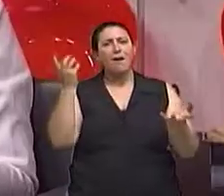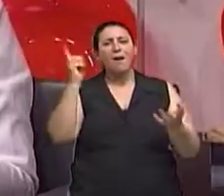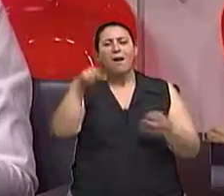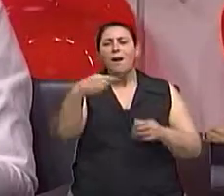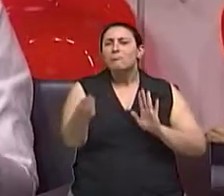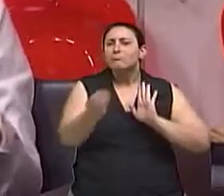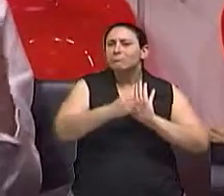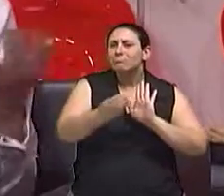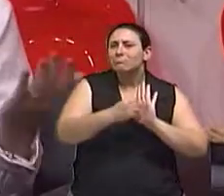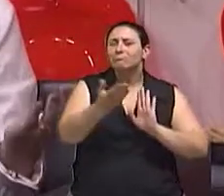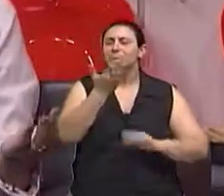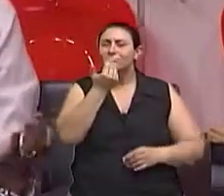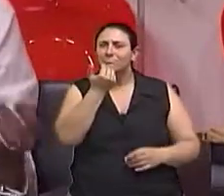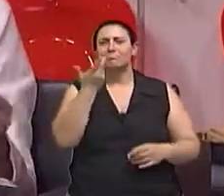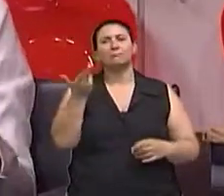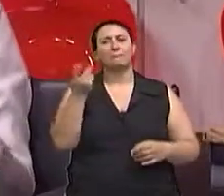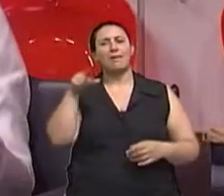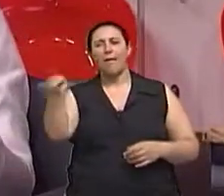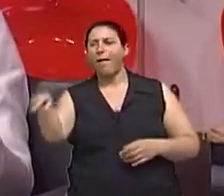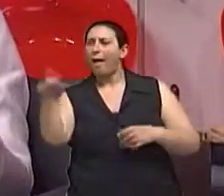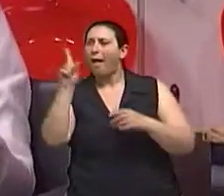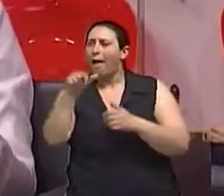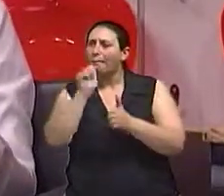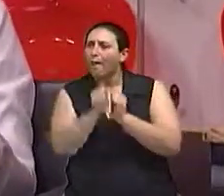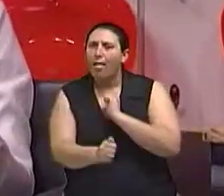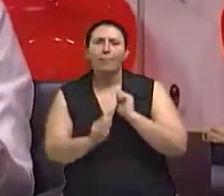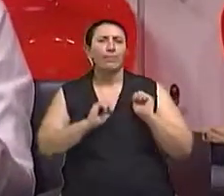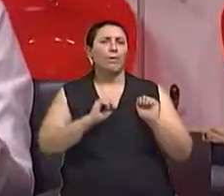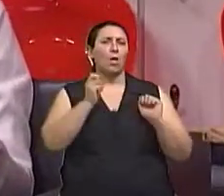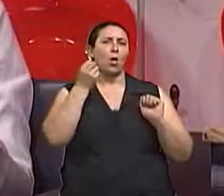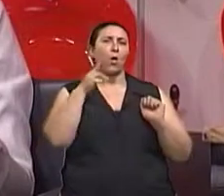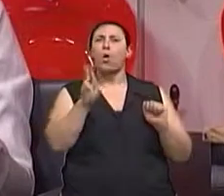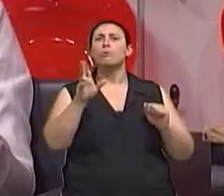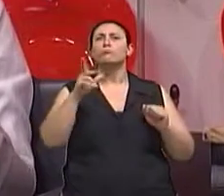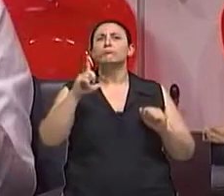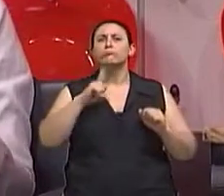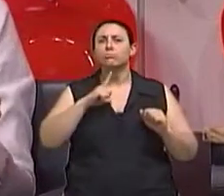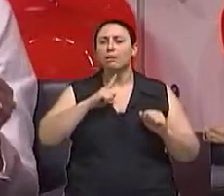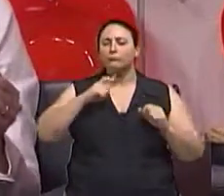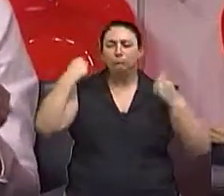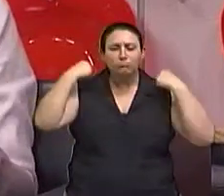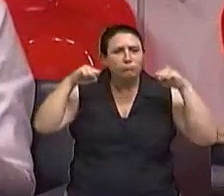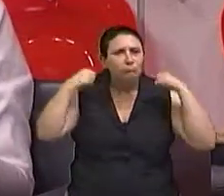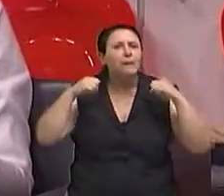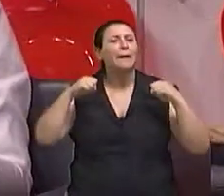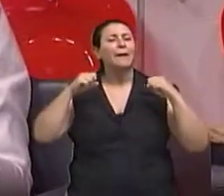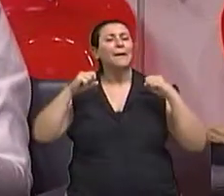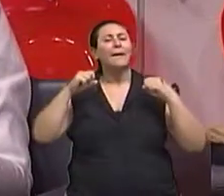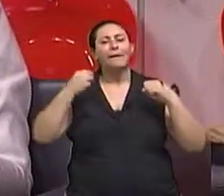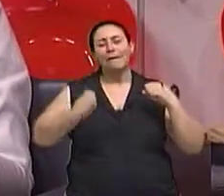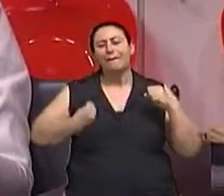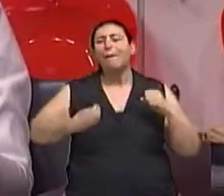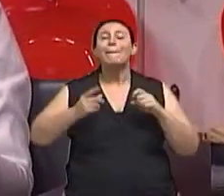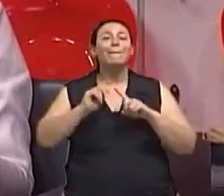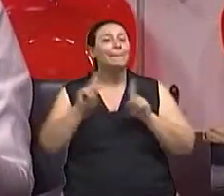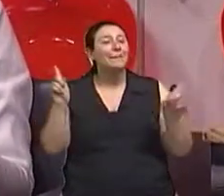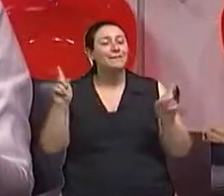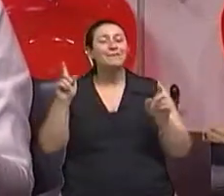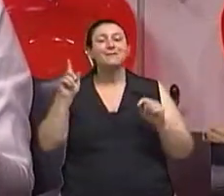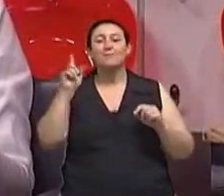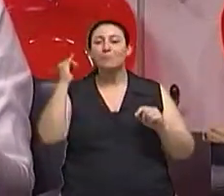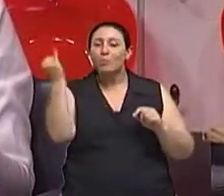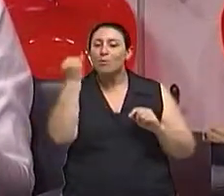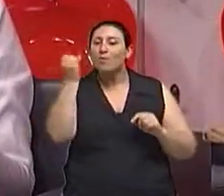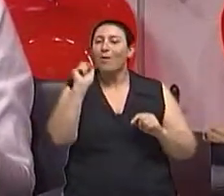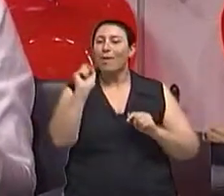alimentar para alguém, seja ele atleta, seja um praticante de atividade física. Necessariamente, Isabel, o atleta,